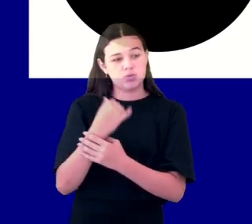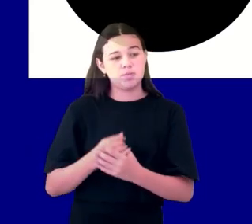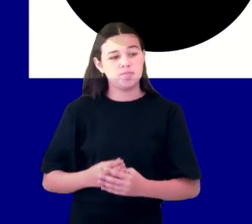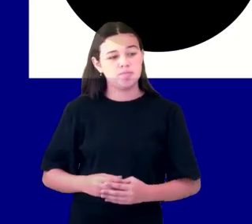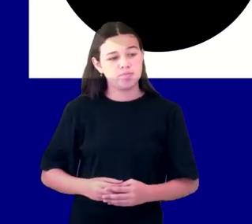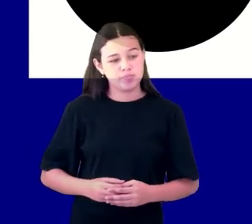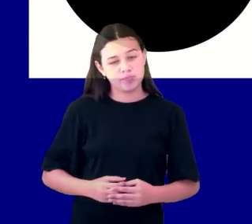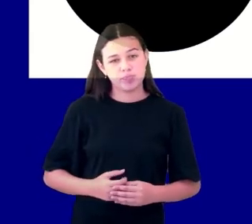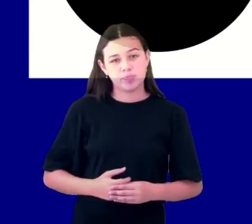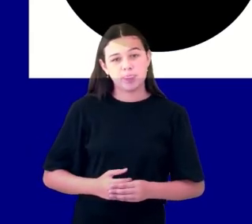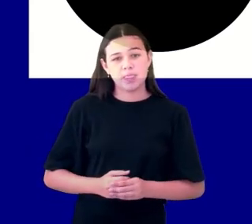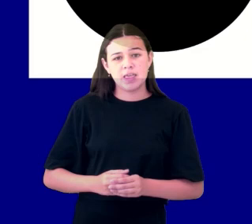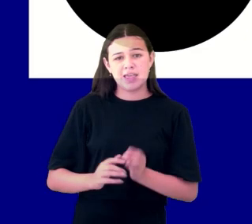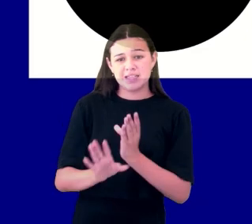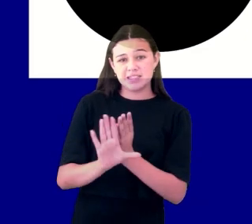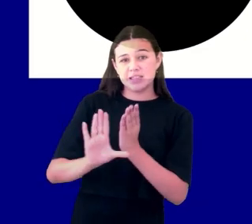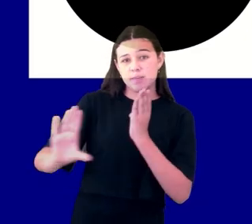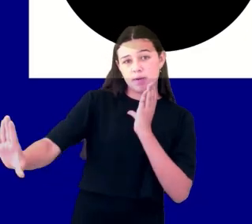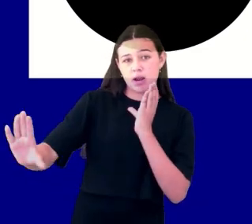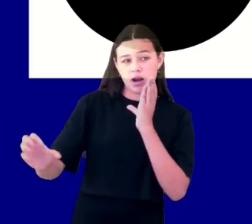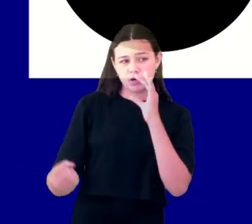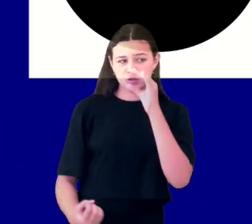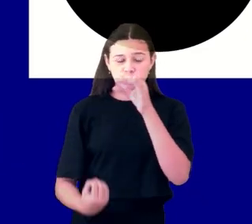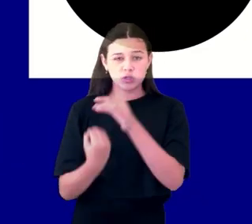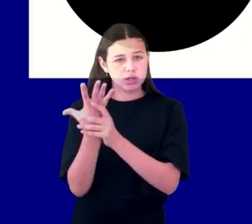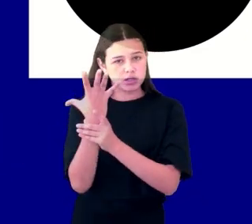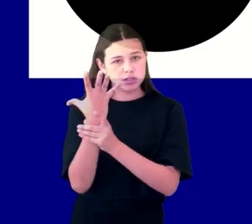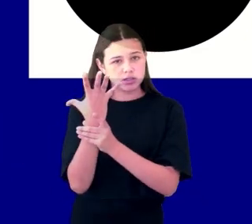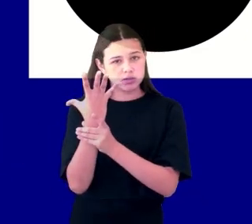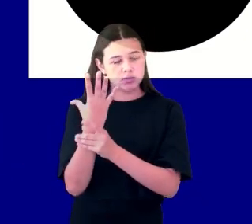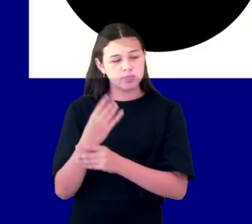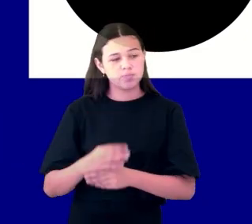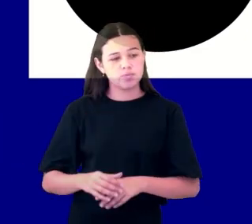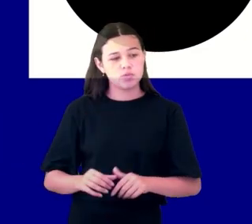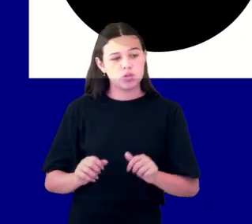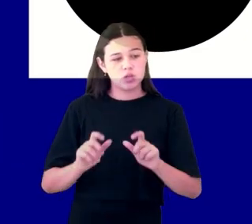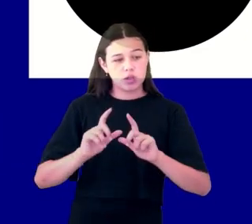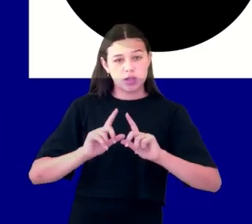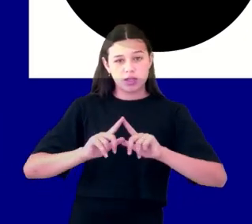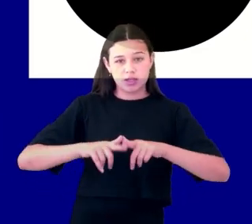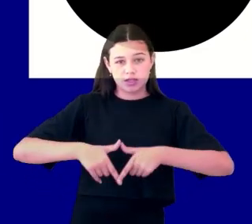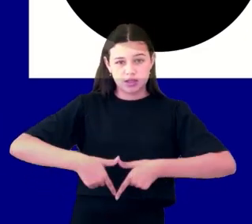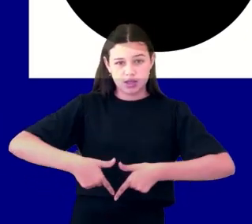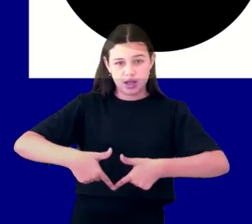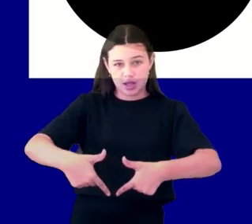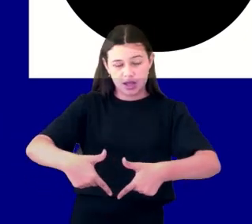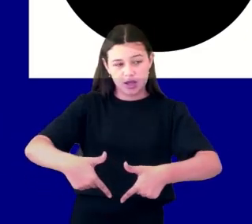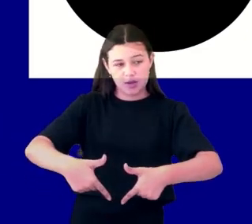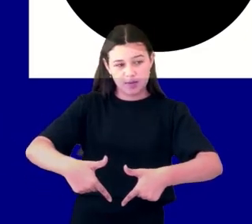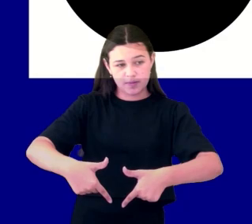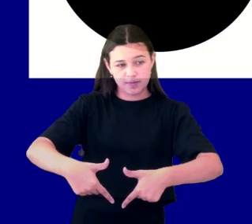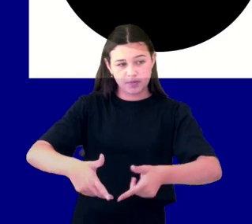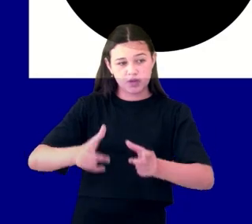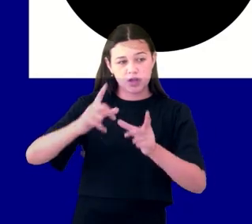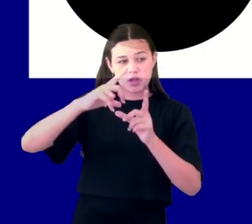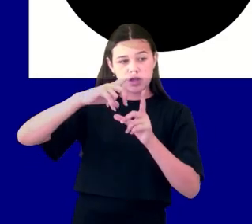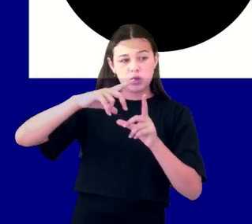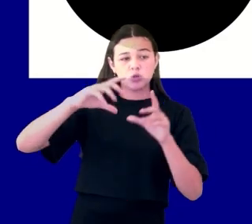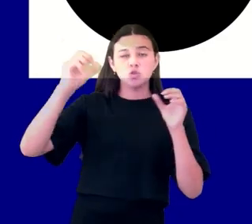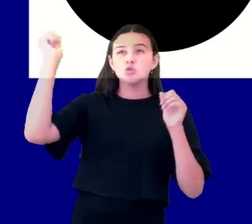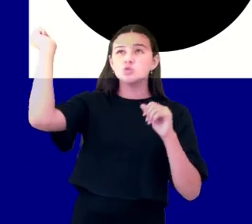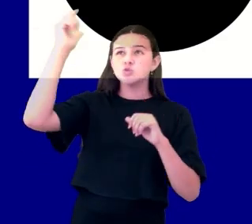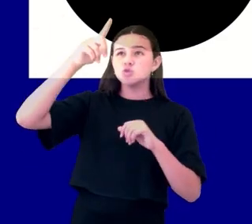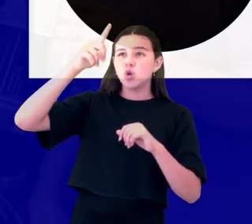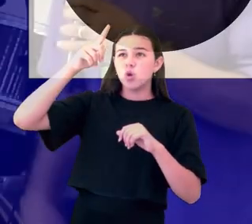consegue imaginar quando Israel testemunha que o sol e a lua são criação de Deus, são criaturas do Criador,